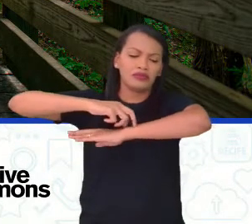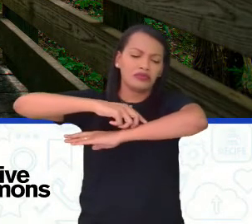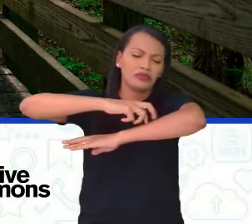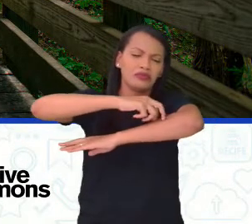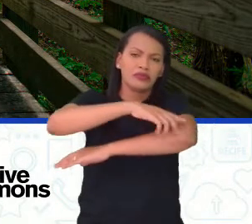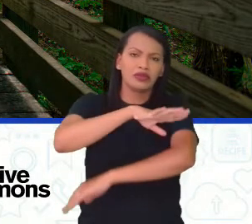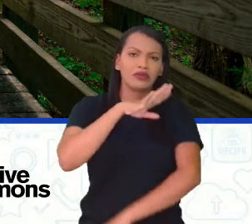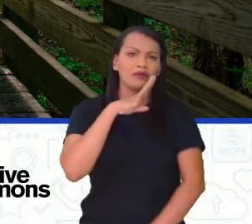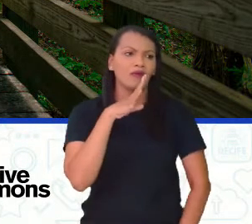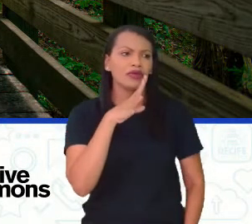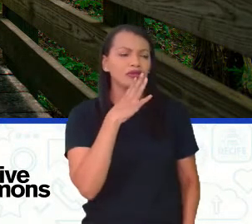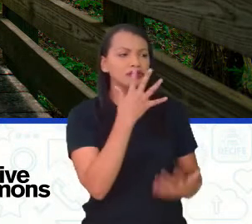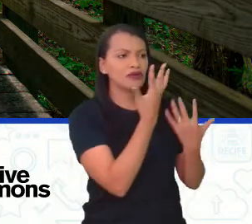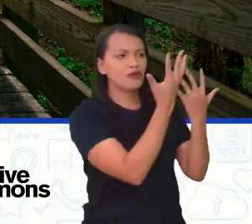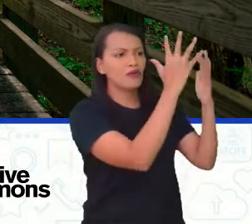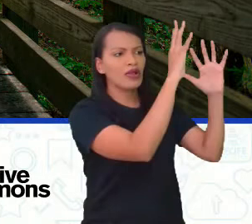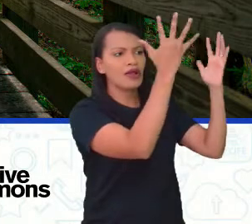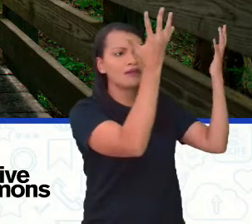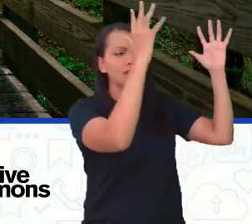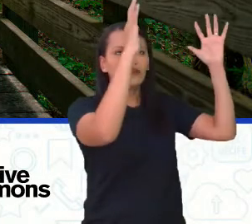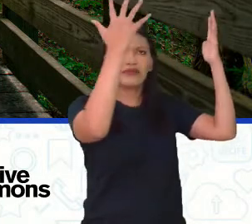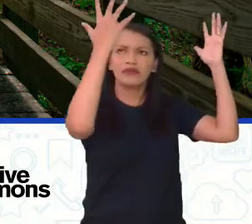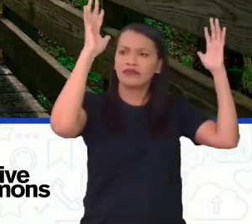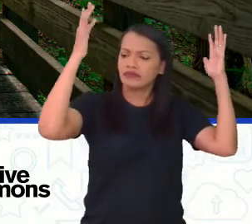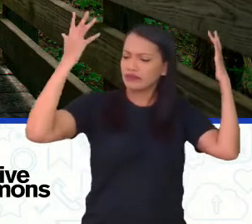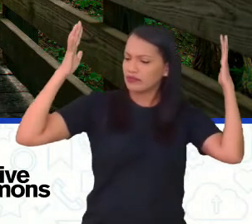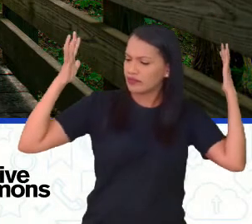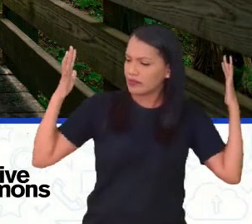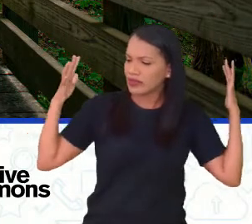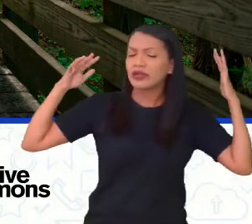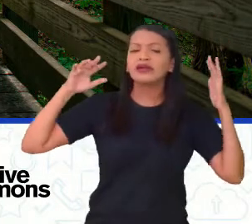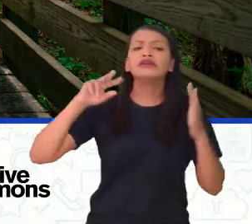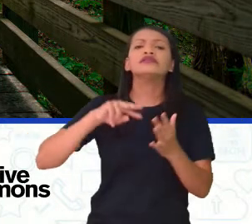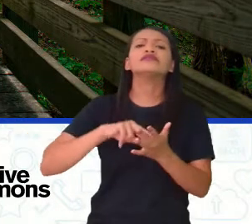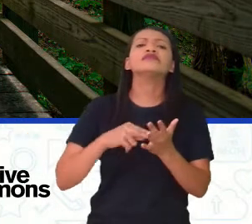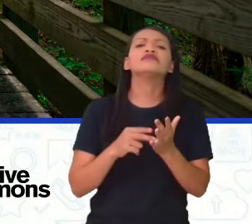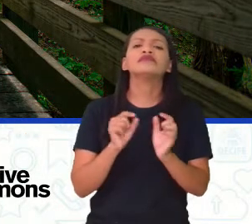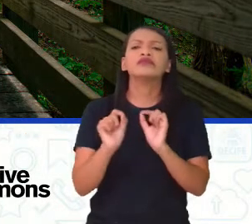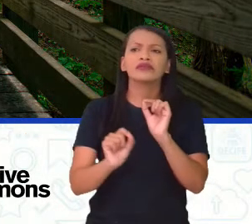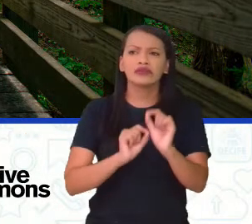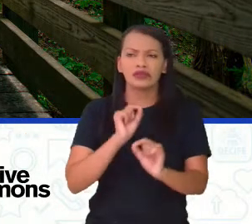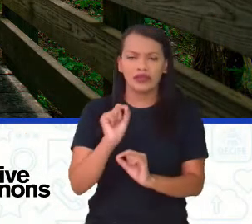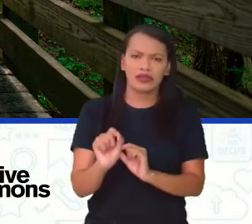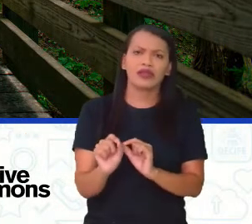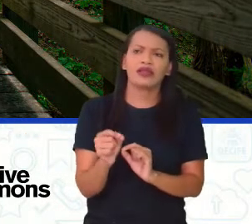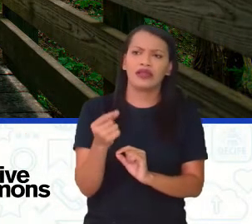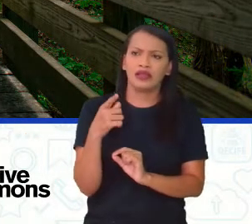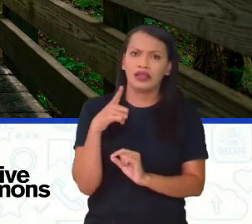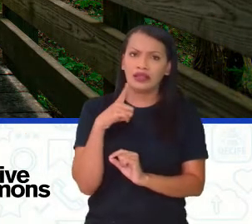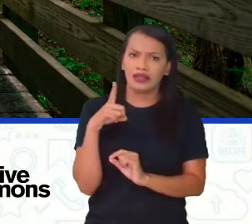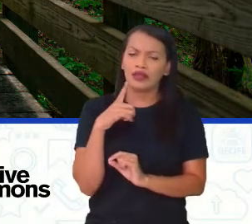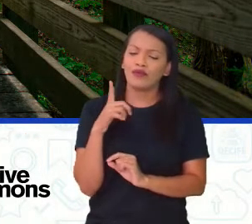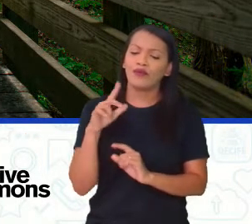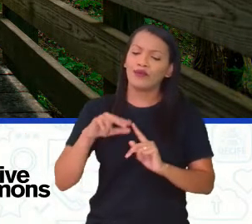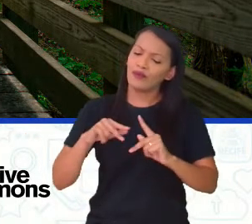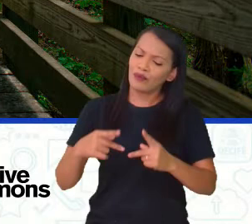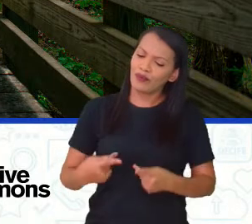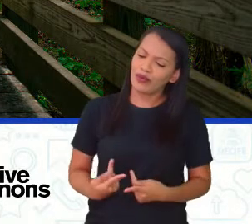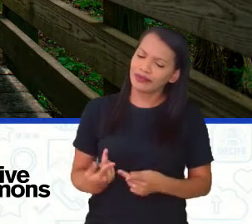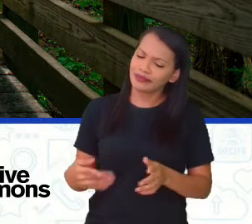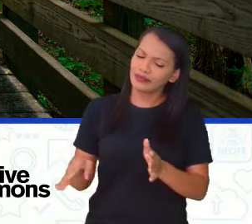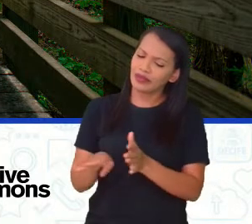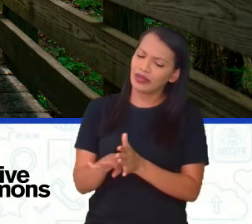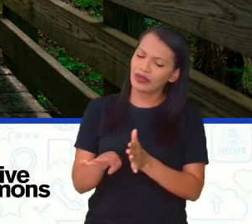para conhecer esse ambiente de florestas, pelo simples fato de ter chegado aí o ser humano e